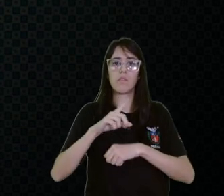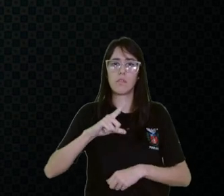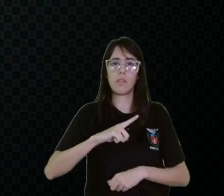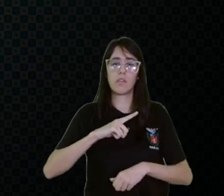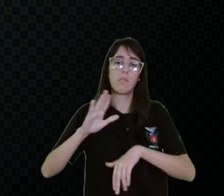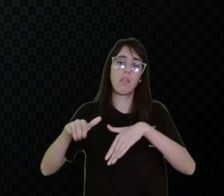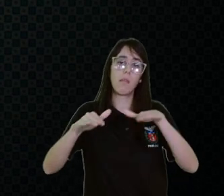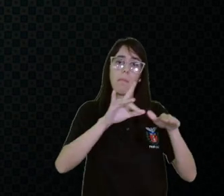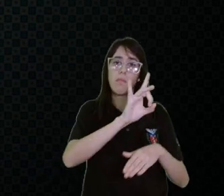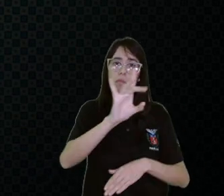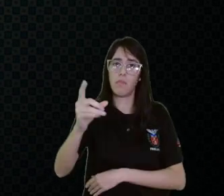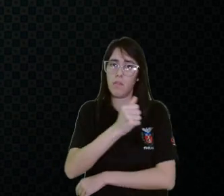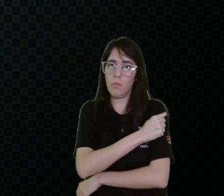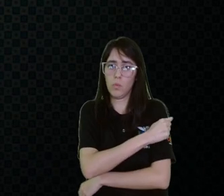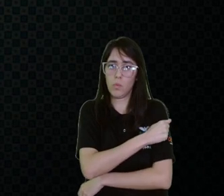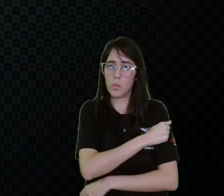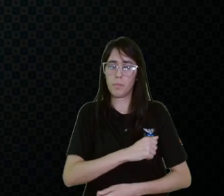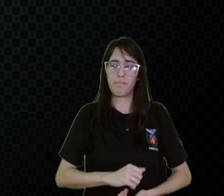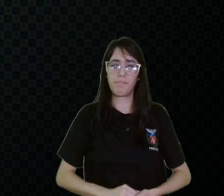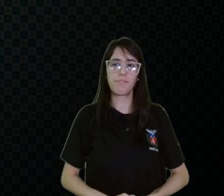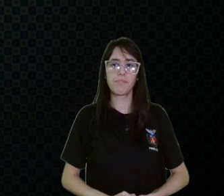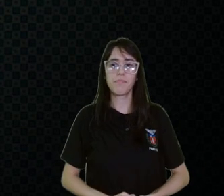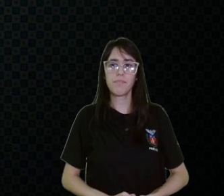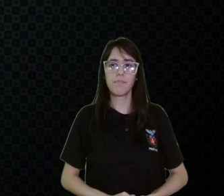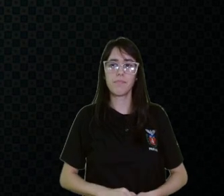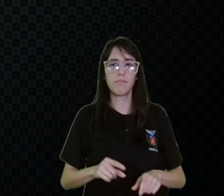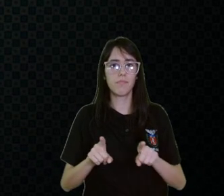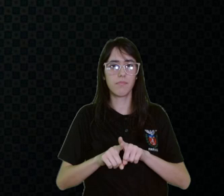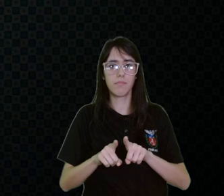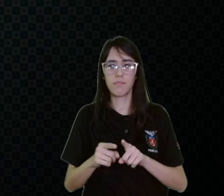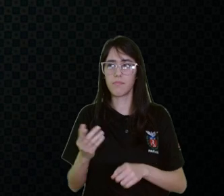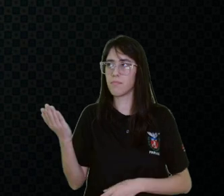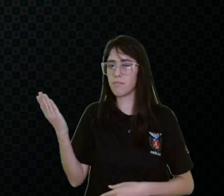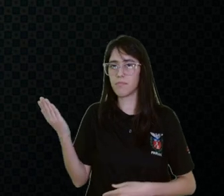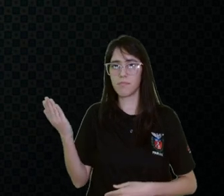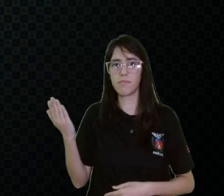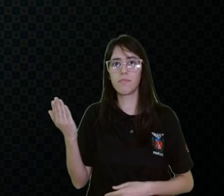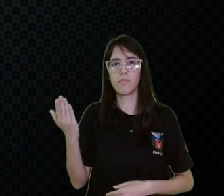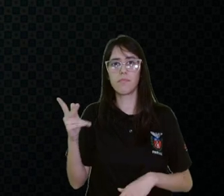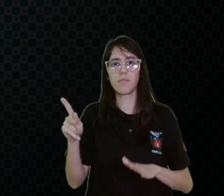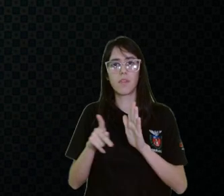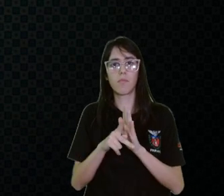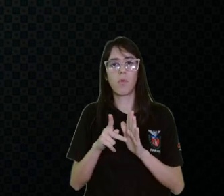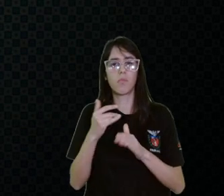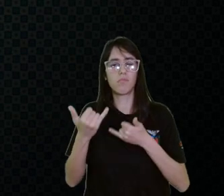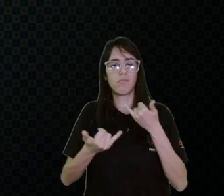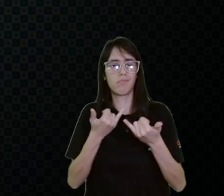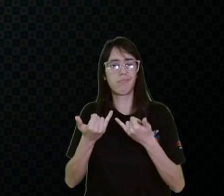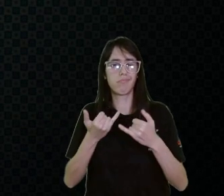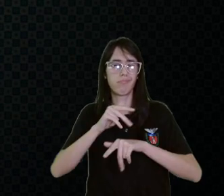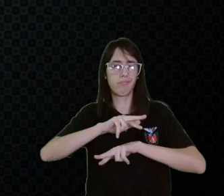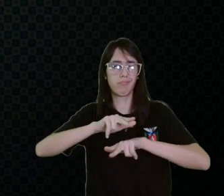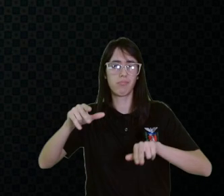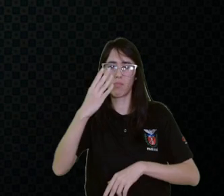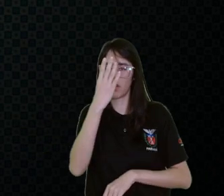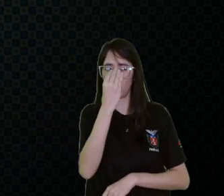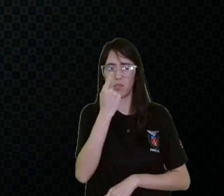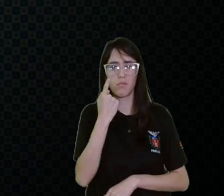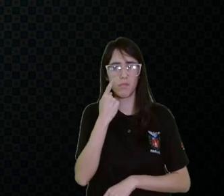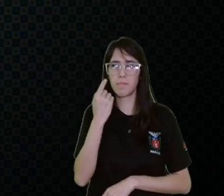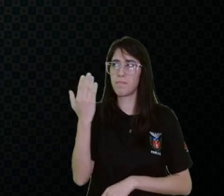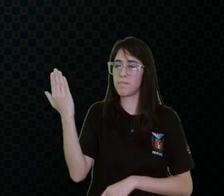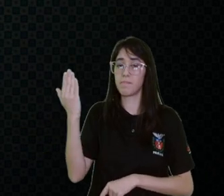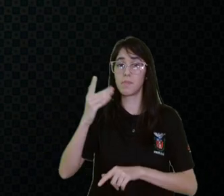desse estudante. Aqui a gente tem uma adaptação de imobiliário de lazer, então é uma foto que tem vários